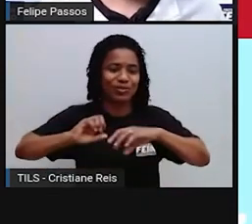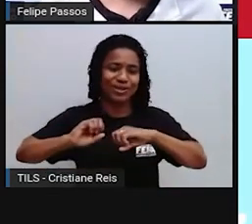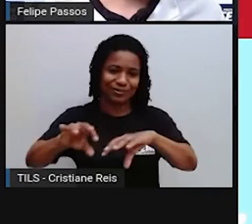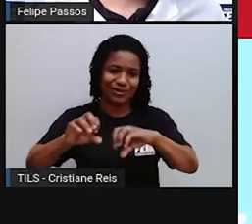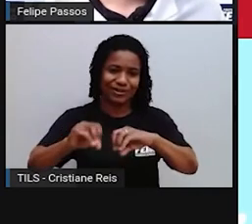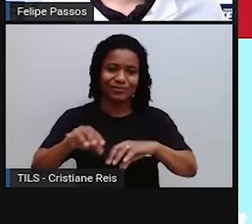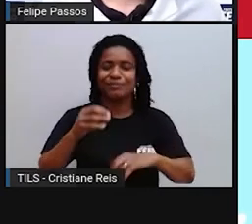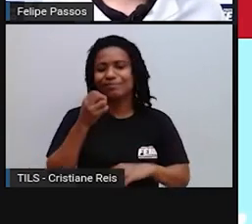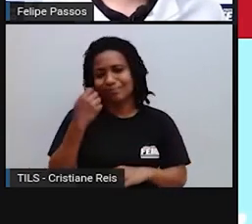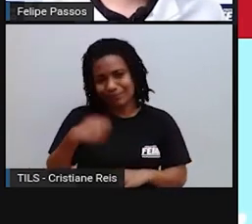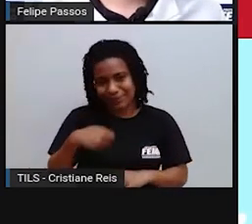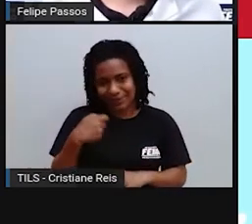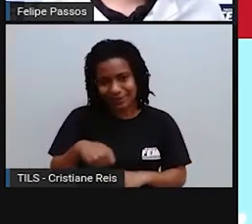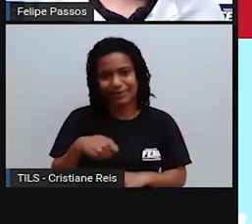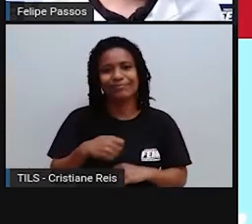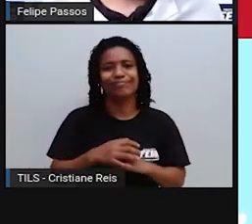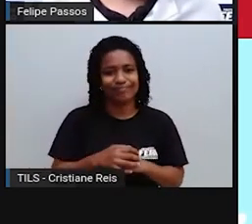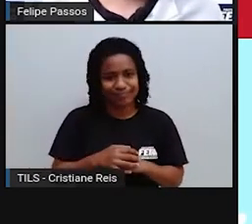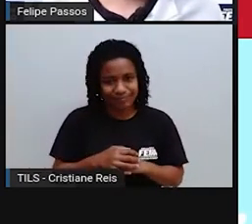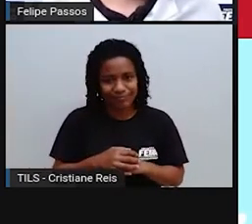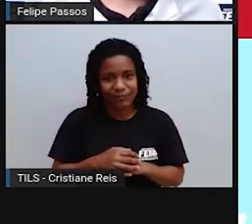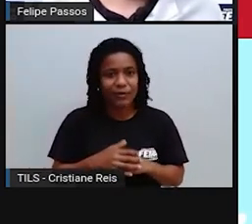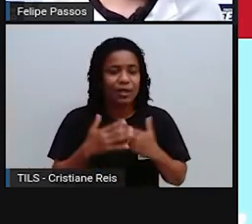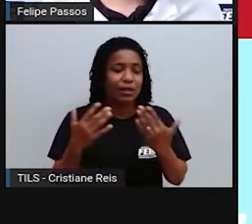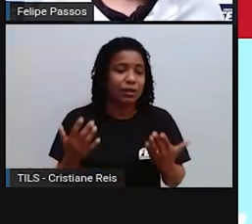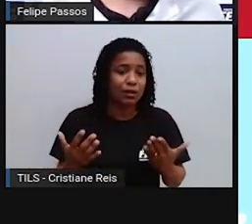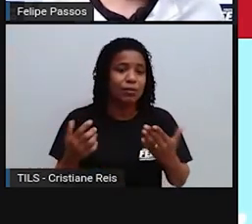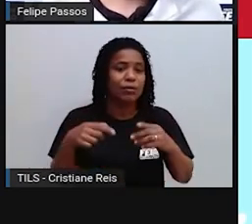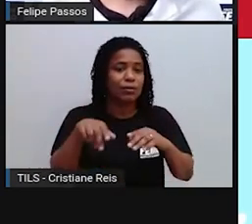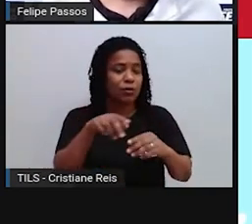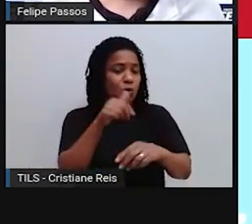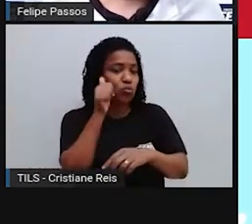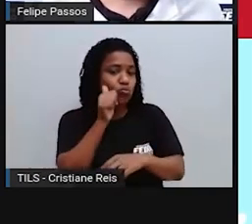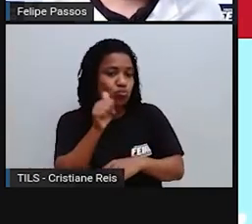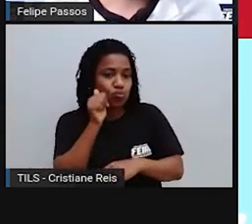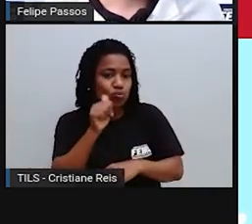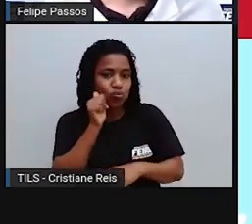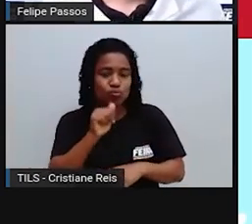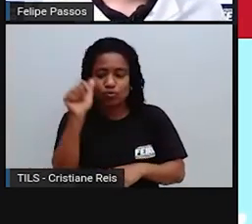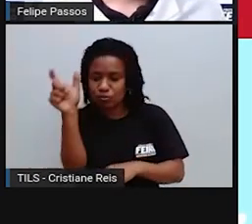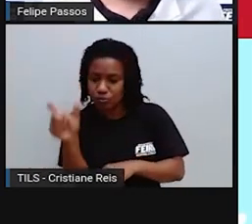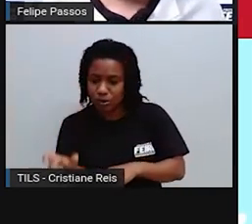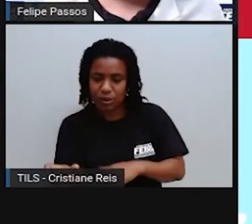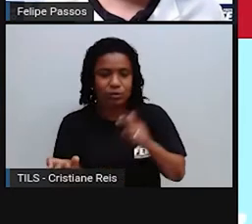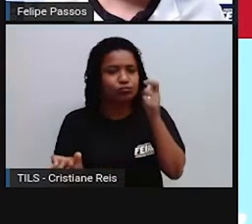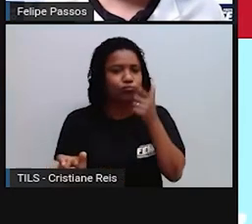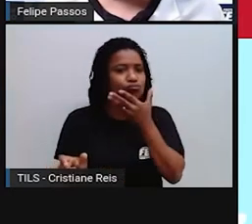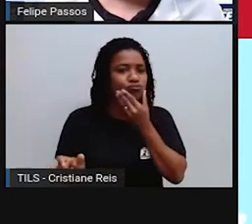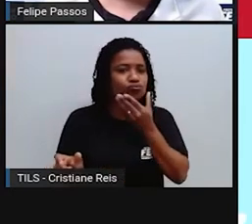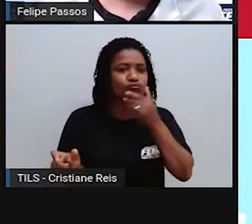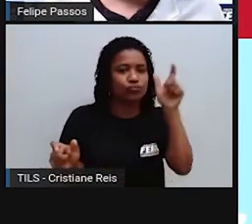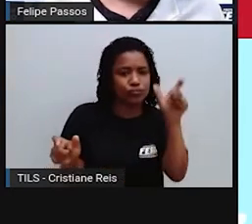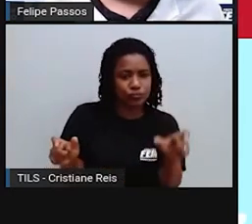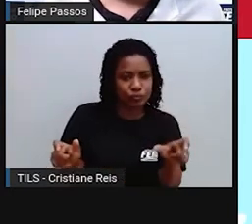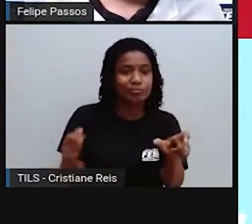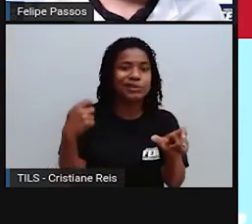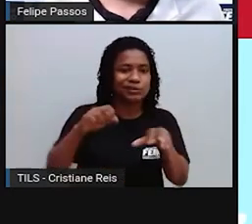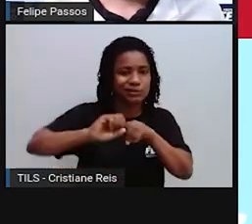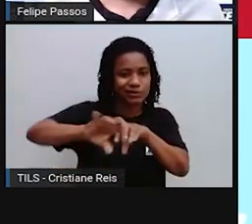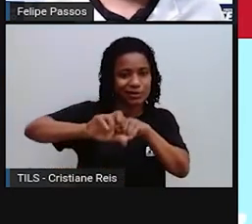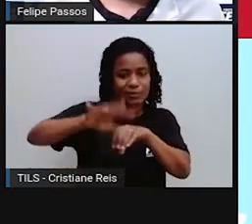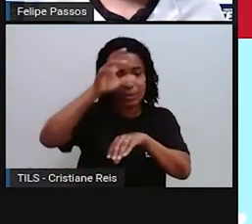principalmente, ainda existem países que não permitem, países, culturas, religiões, que não permitem que a mulher estude.